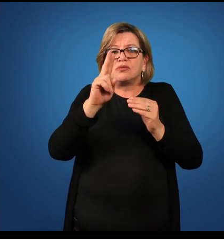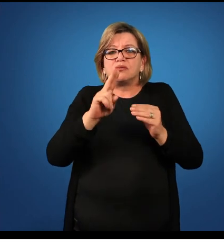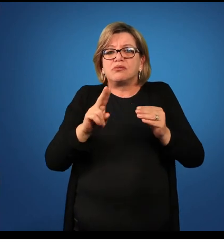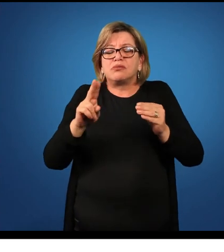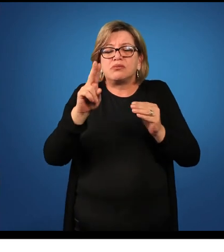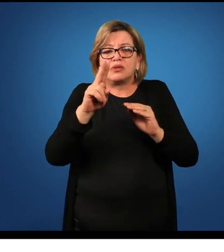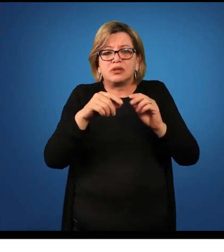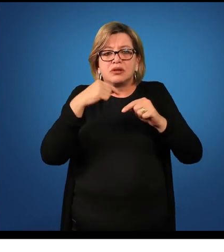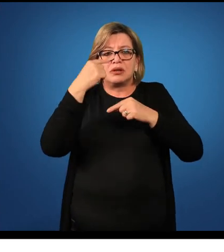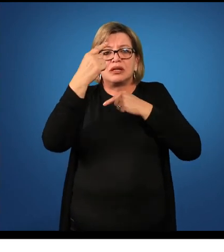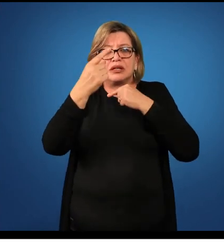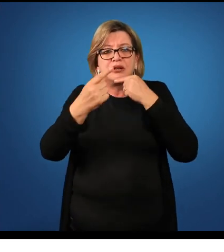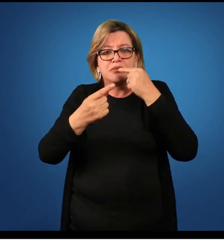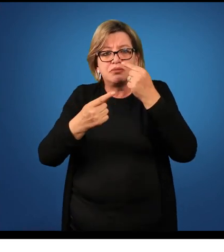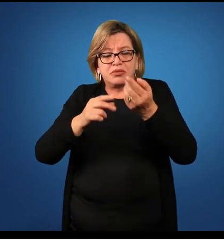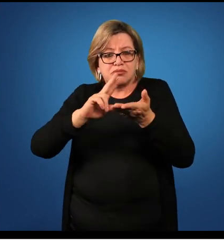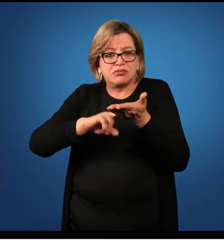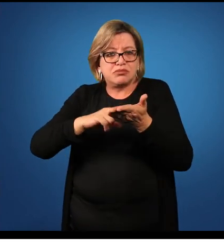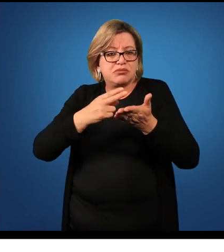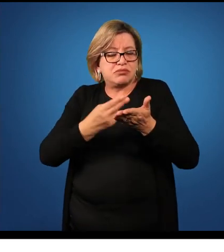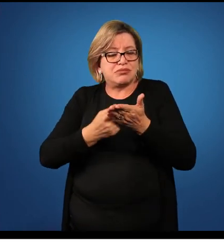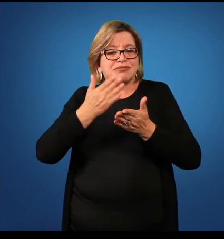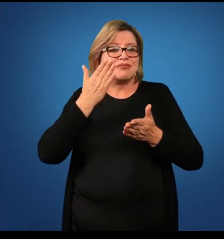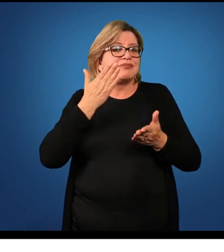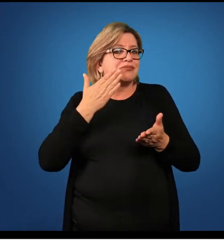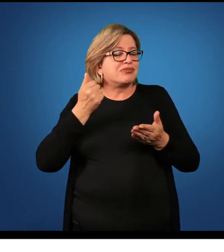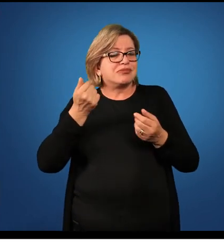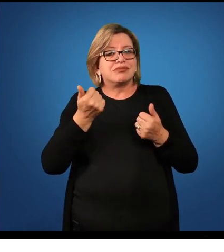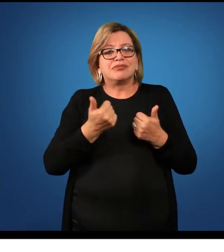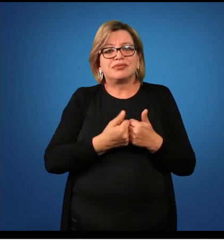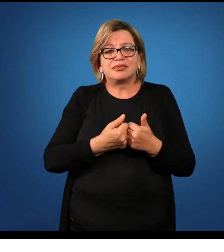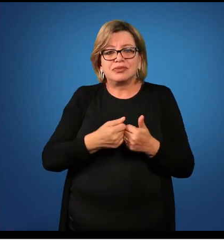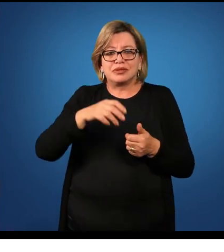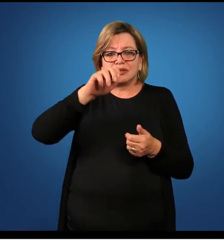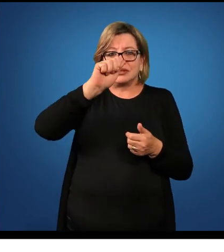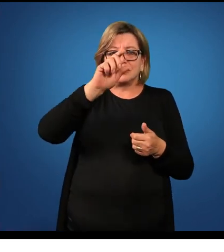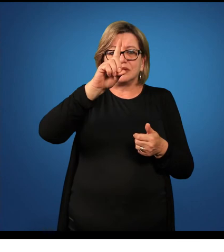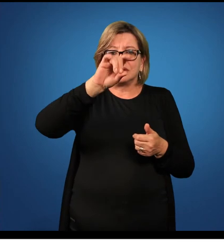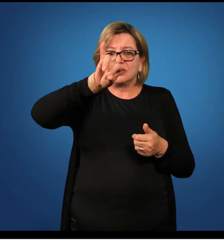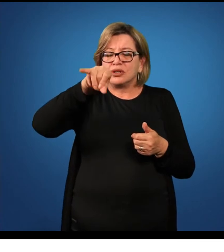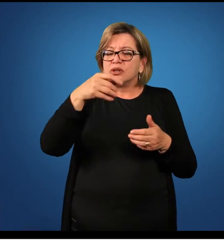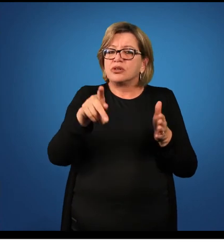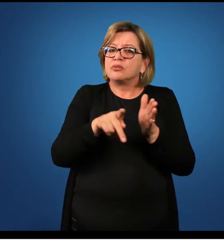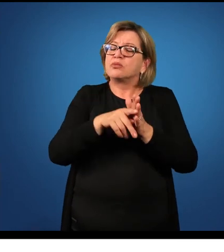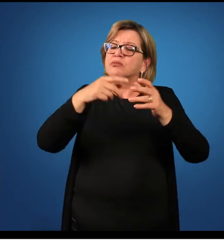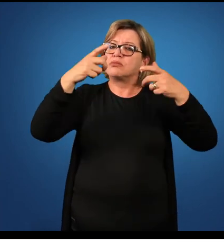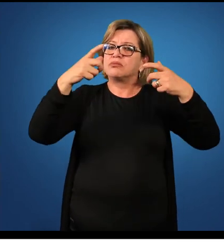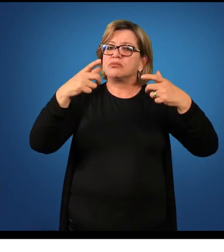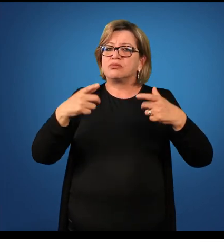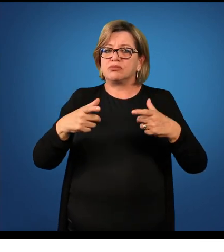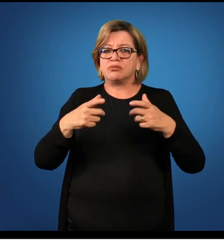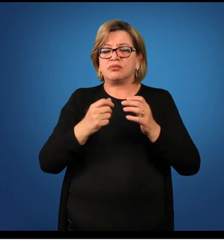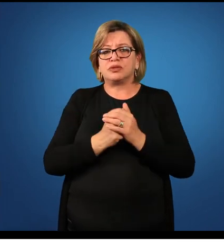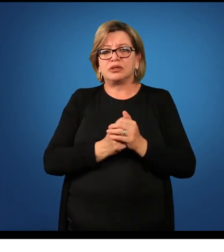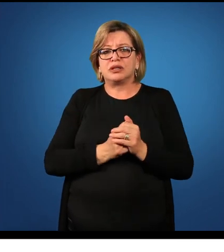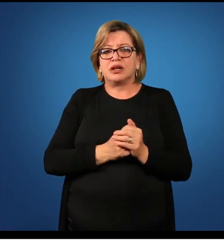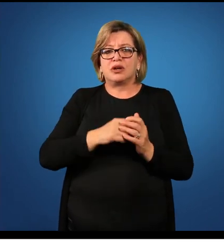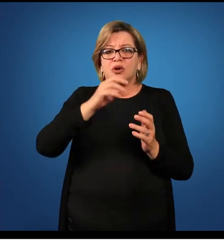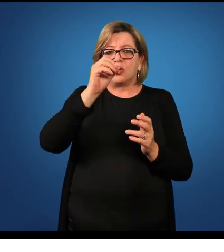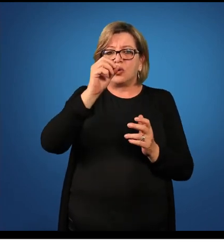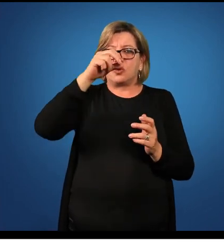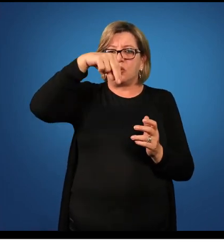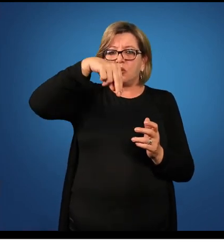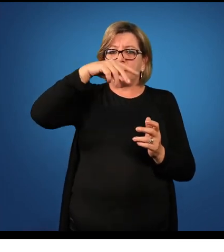é para então traduzir aí com mais tranquilidade o adjunto adverbial de lugar onde